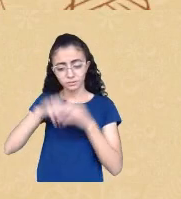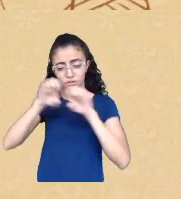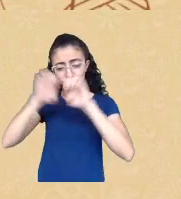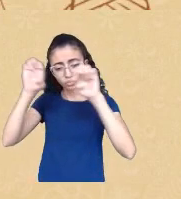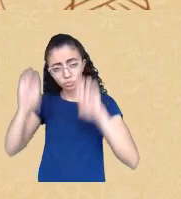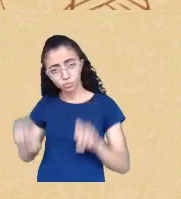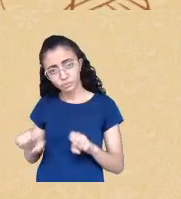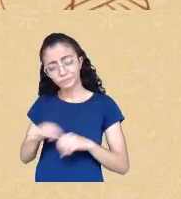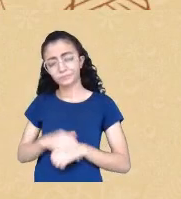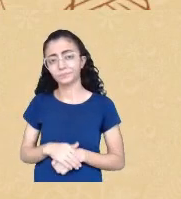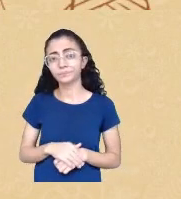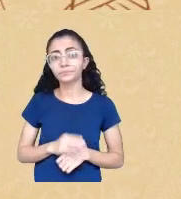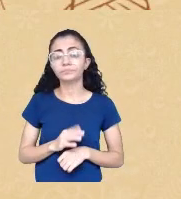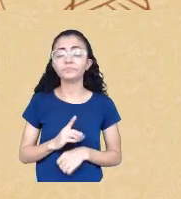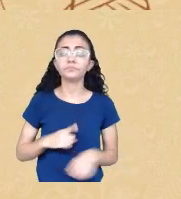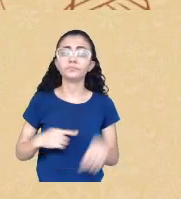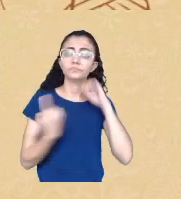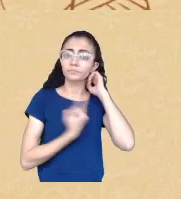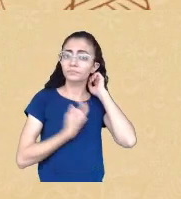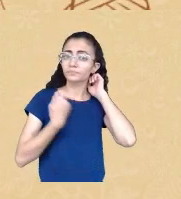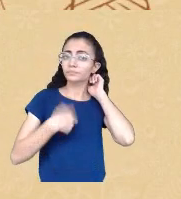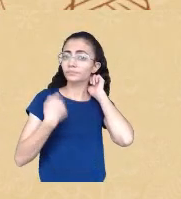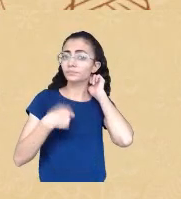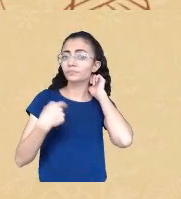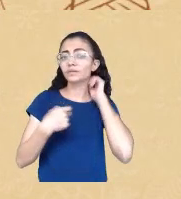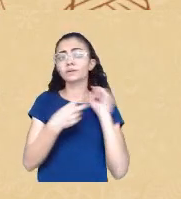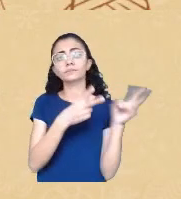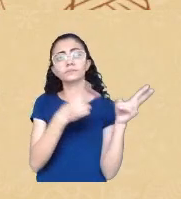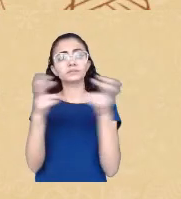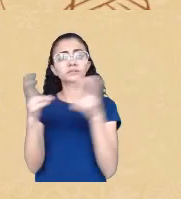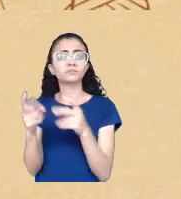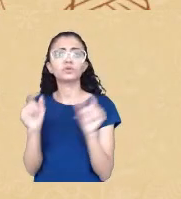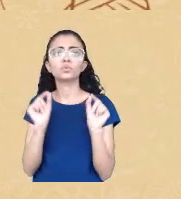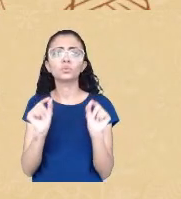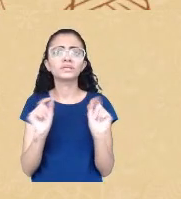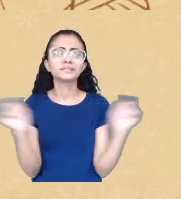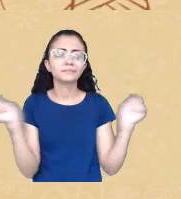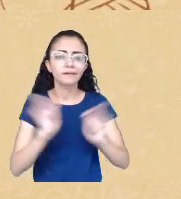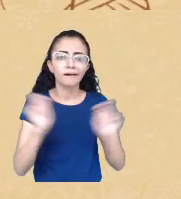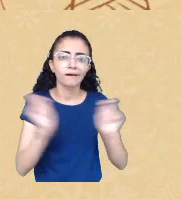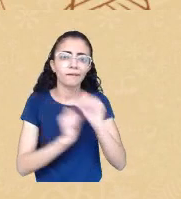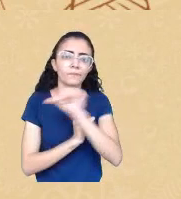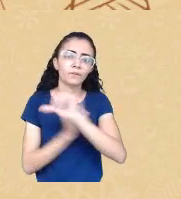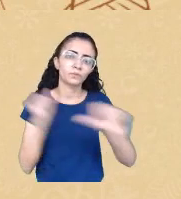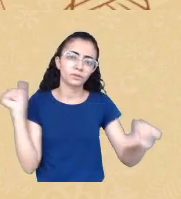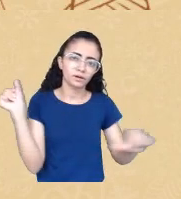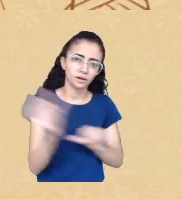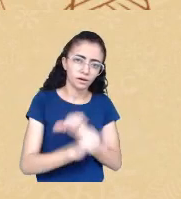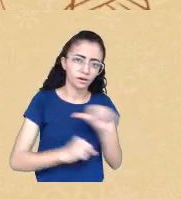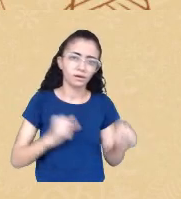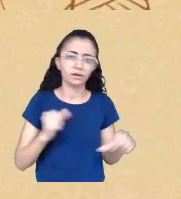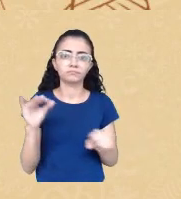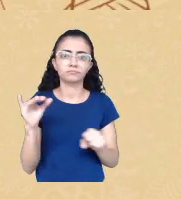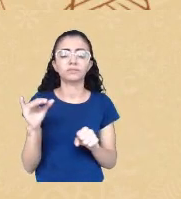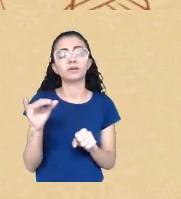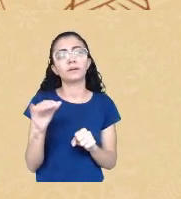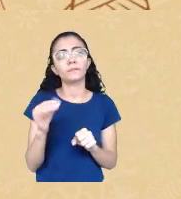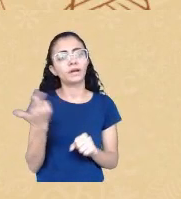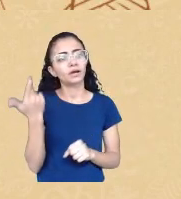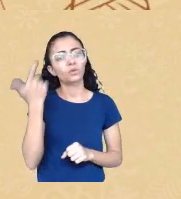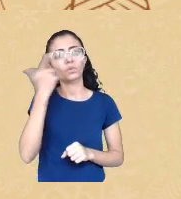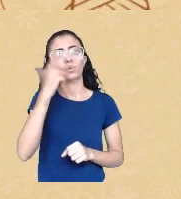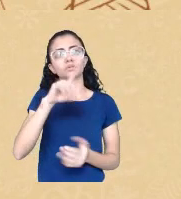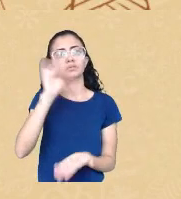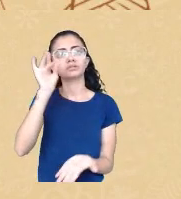necessário perceber o que é possível de se realizar para de fato irmos